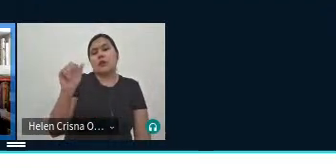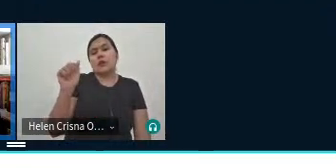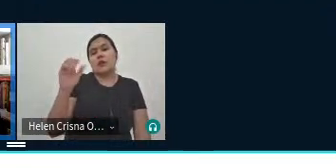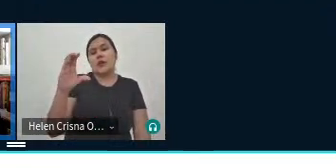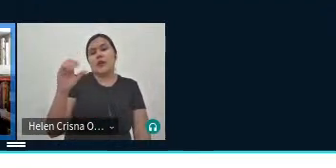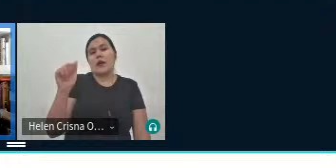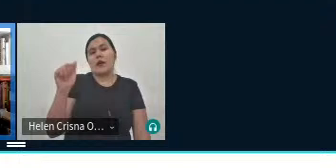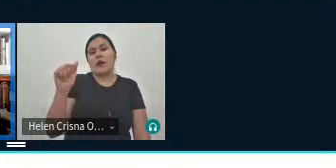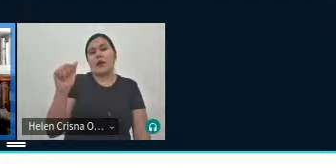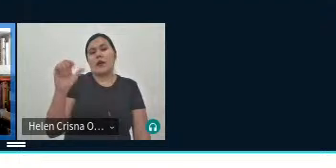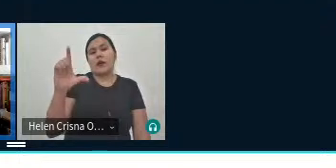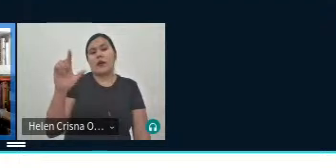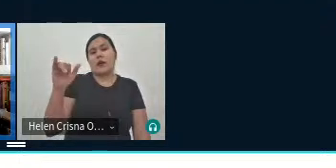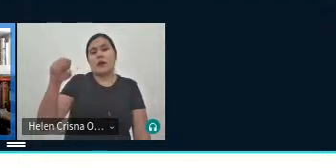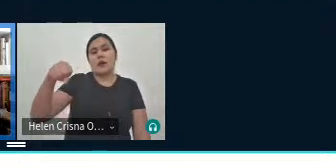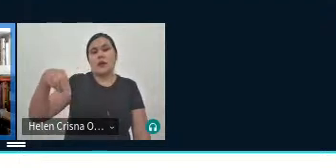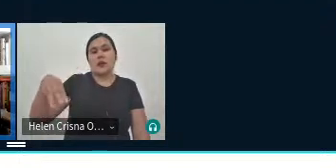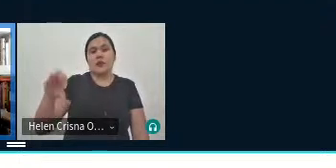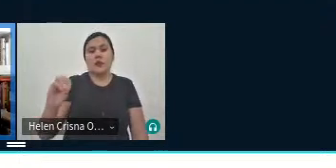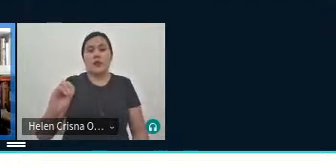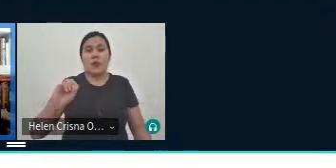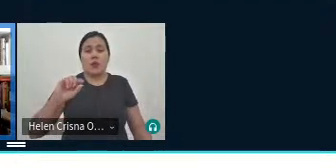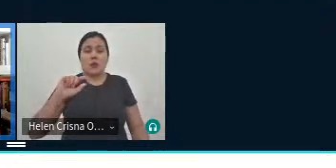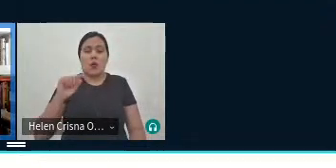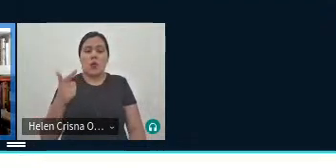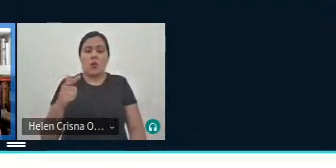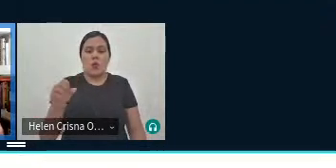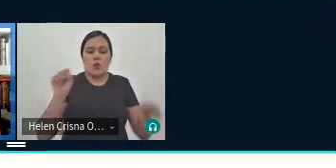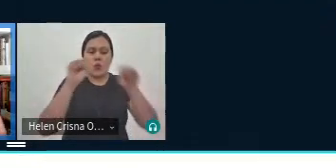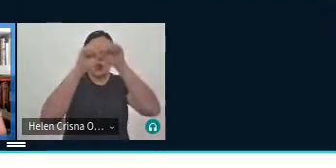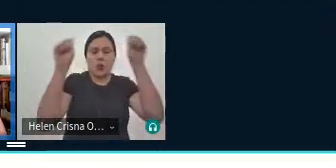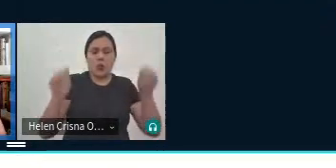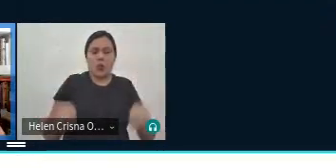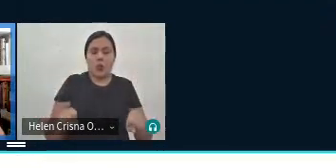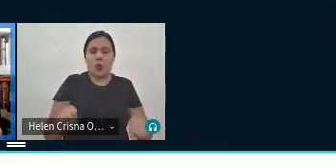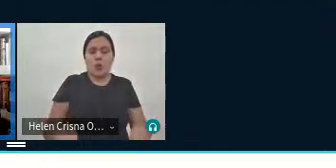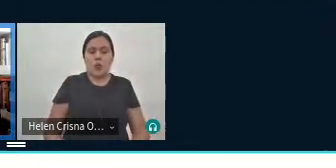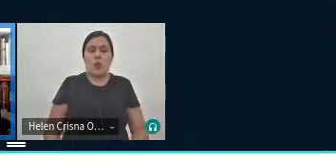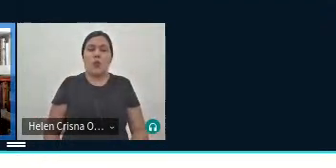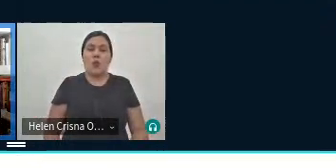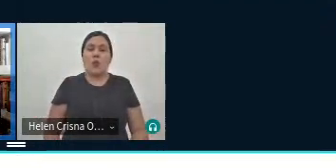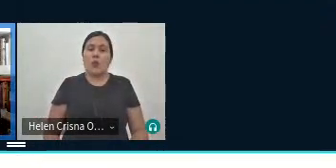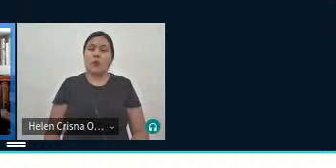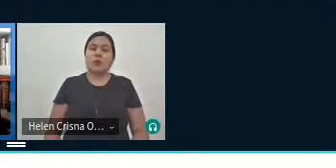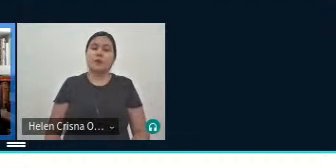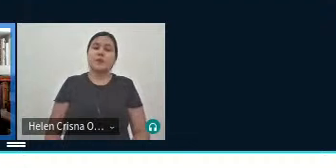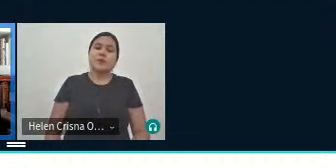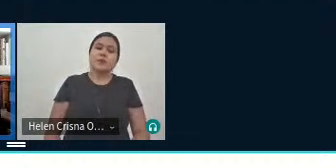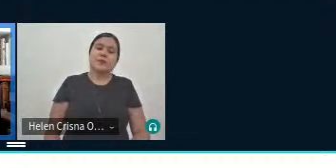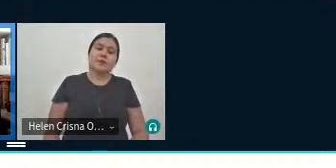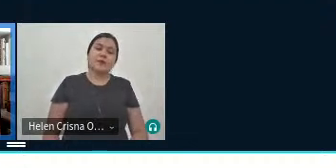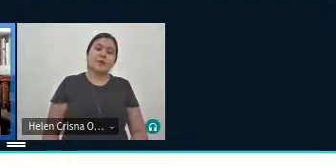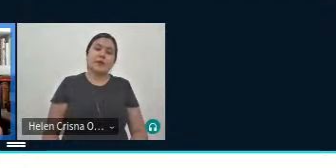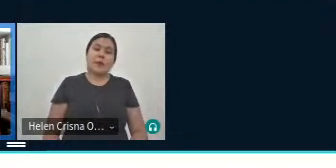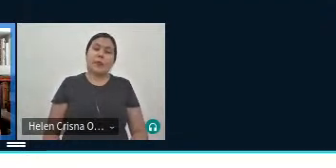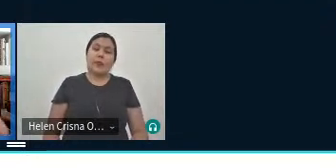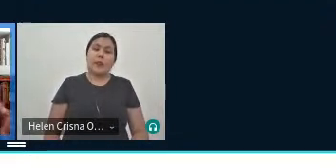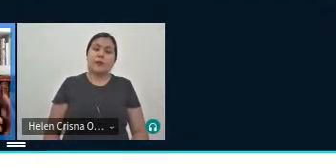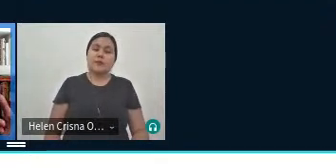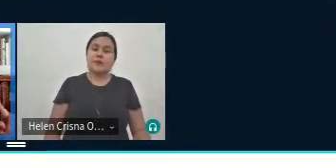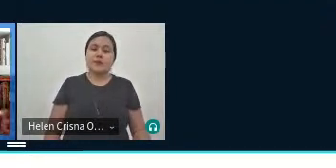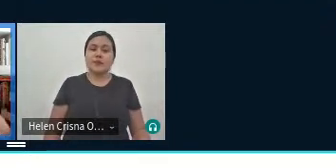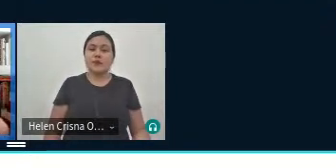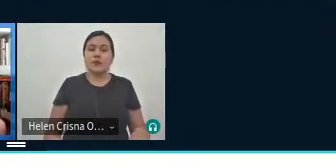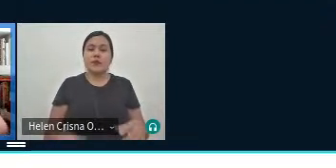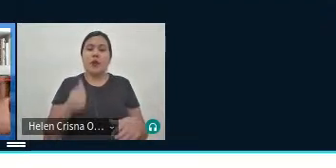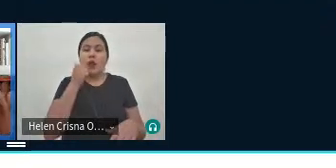e outros sistemas discriminatórios criam desigualdades básicas que estruturam então as posições relativas